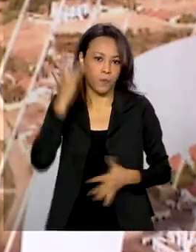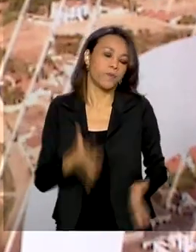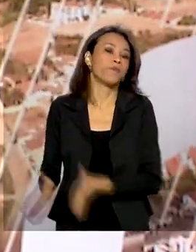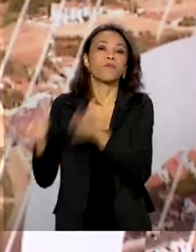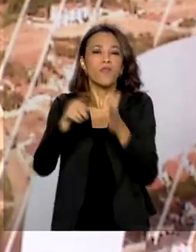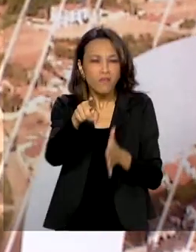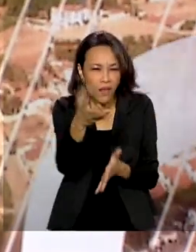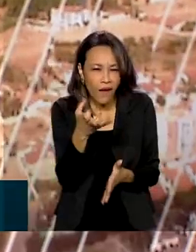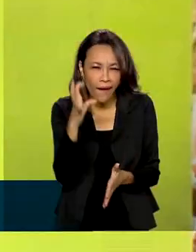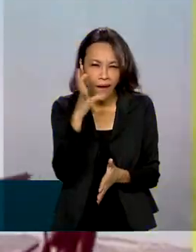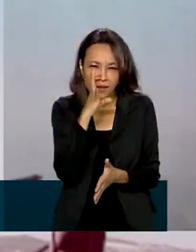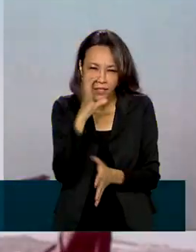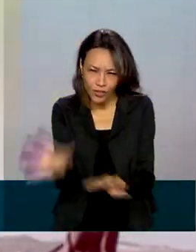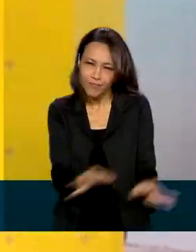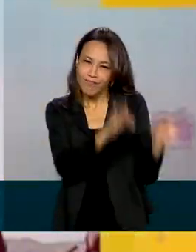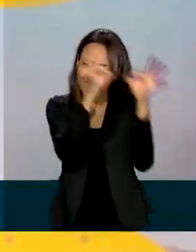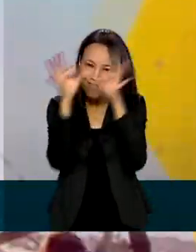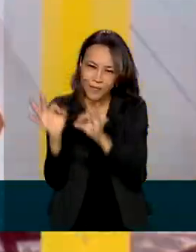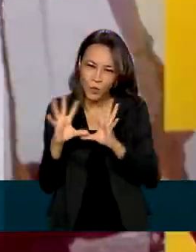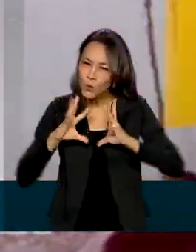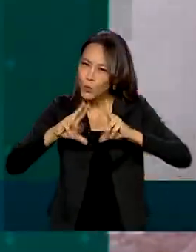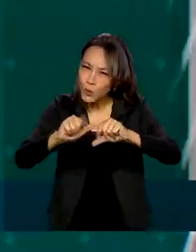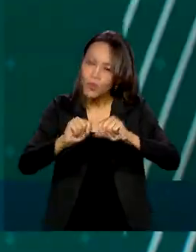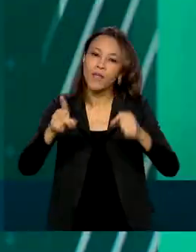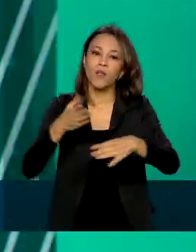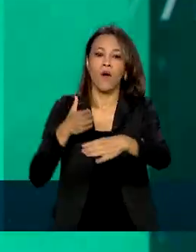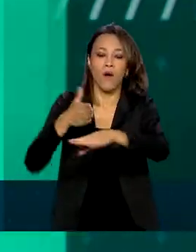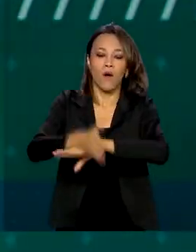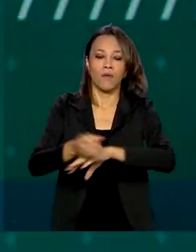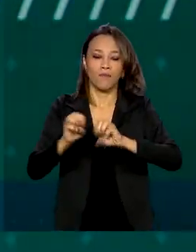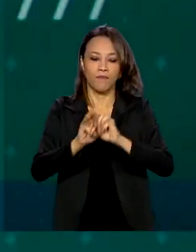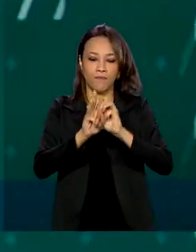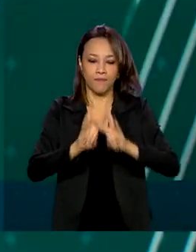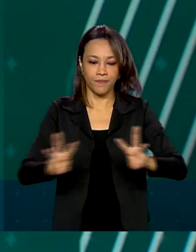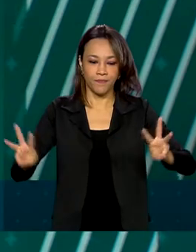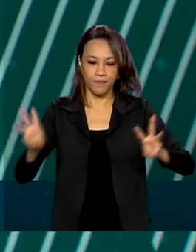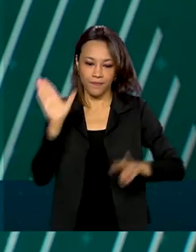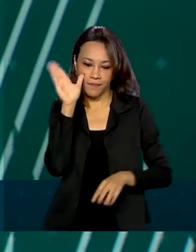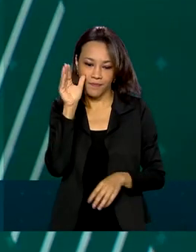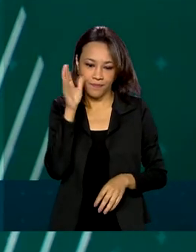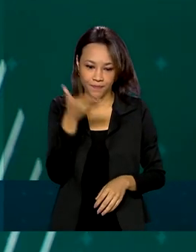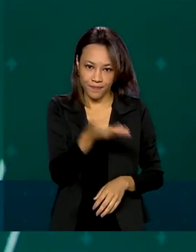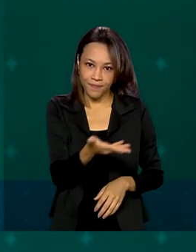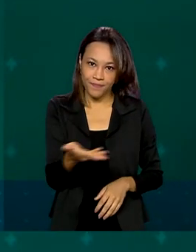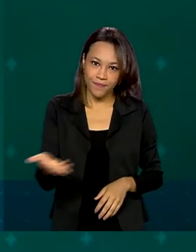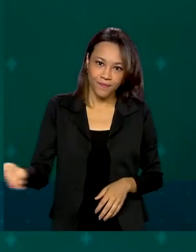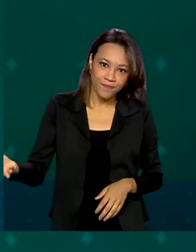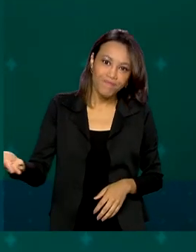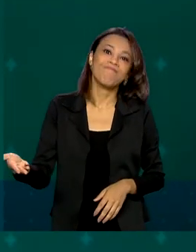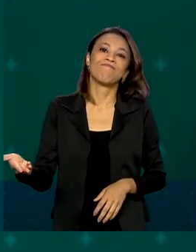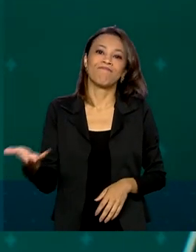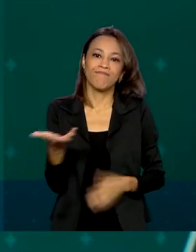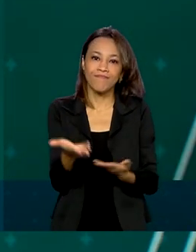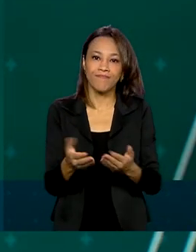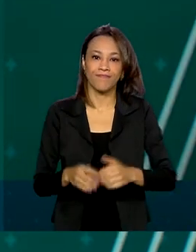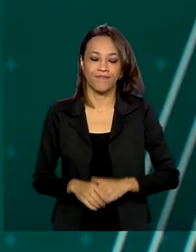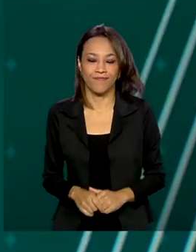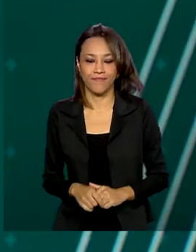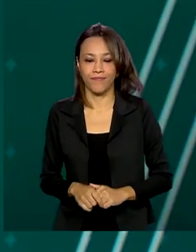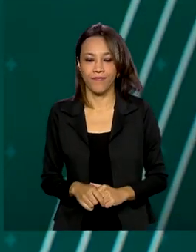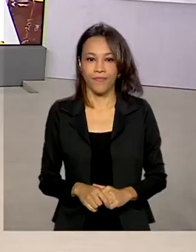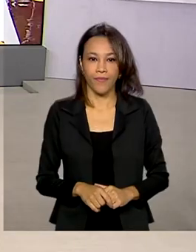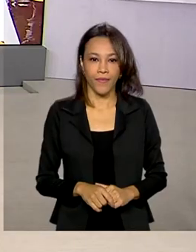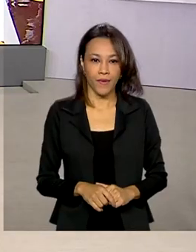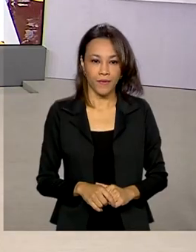a reportagem completa, basta acessar youtube.com.br tvbrasil.gov ou ainda pelo tvbrasilplay.